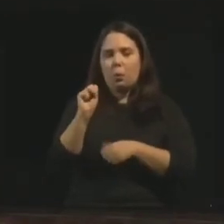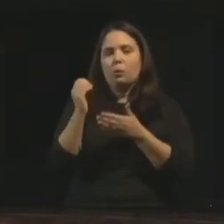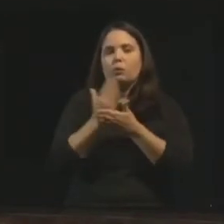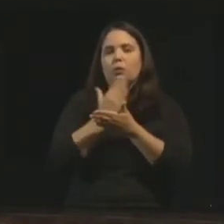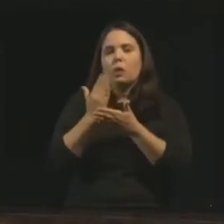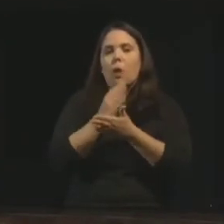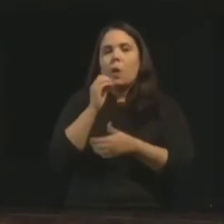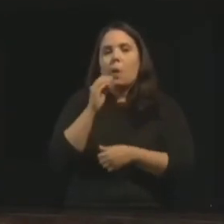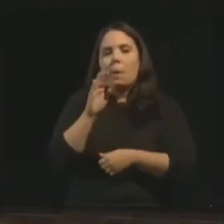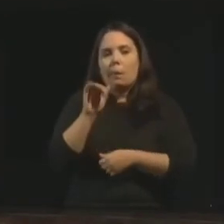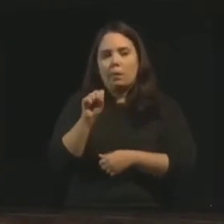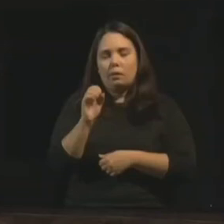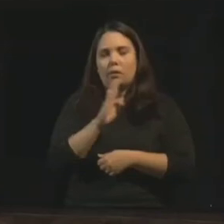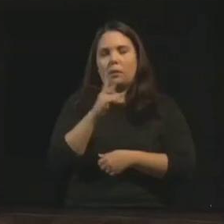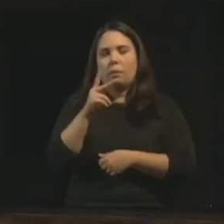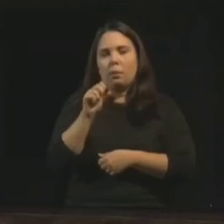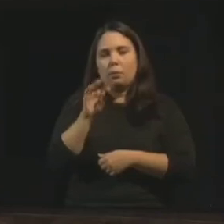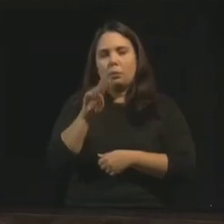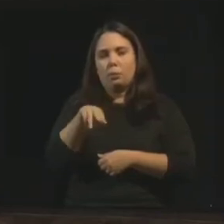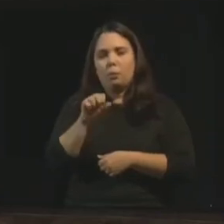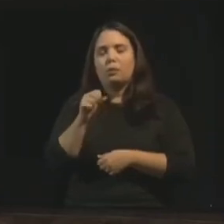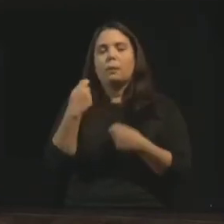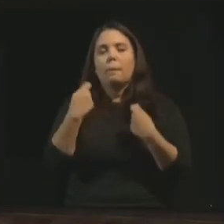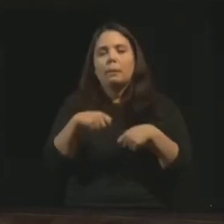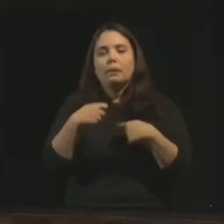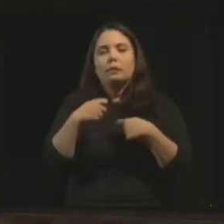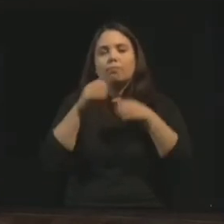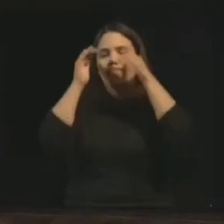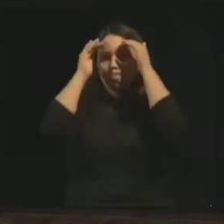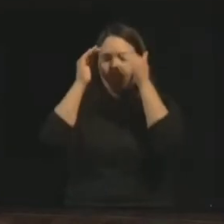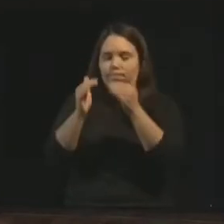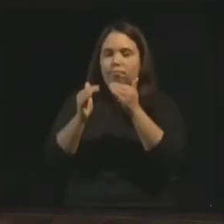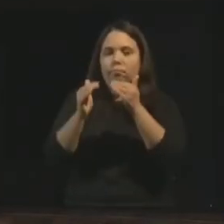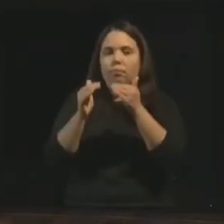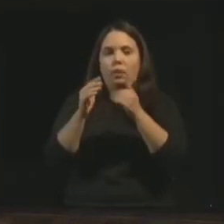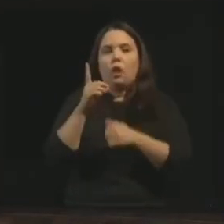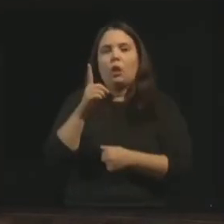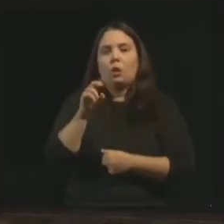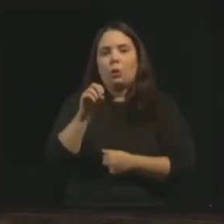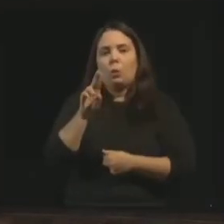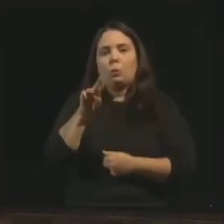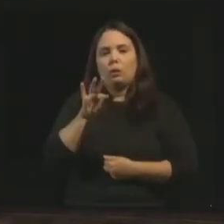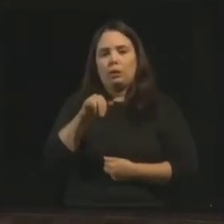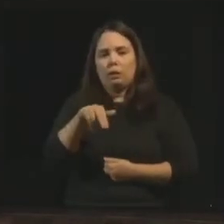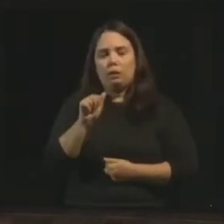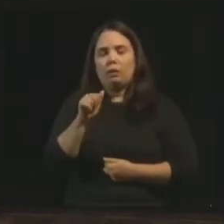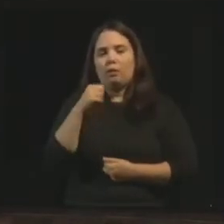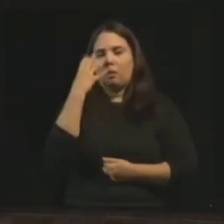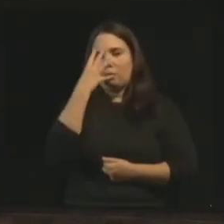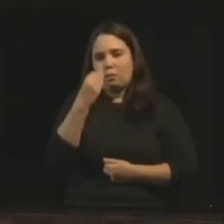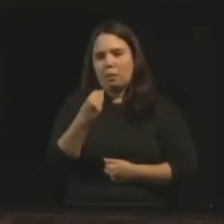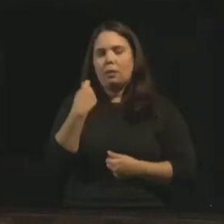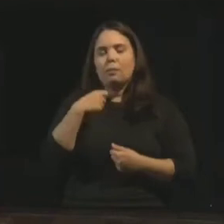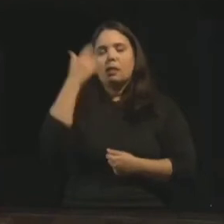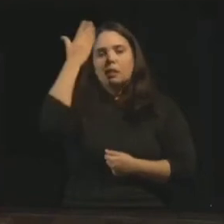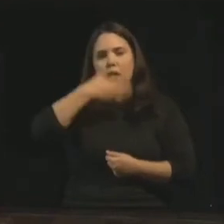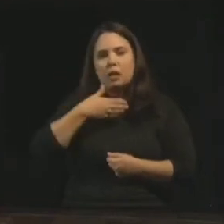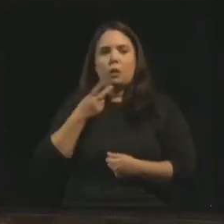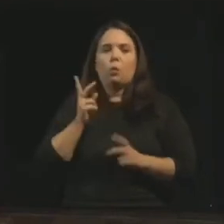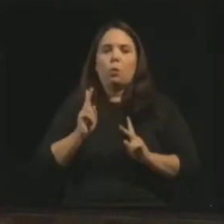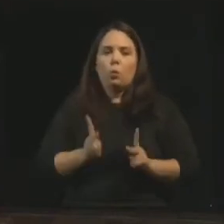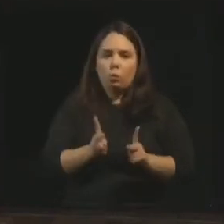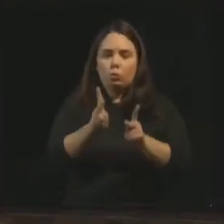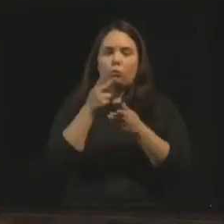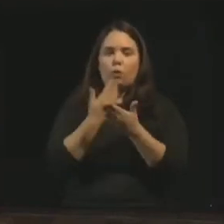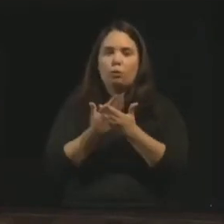Póstumas, a importância de preservar a unidade da doutrina espírita, através de um estudo sério, continuado, da doutrina